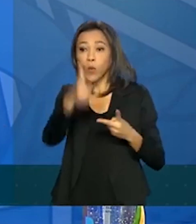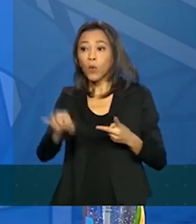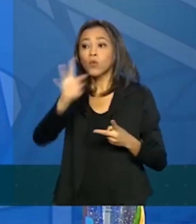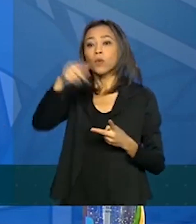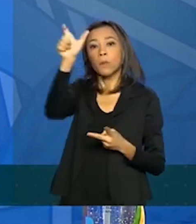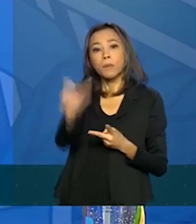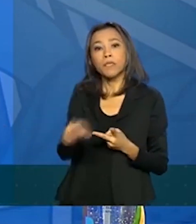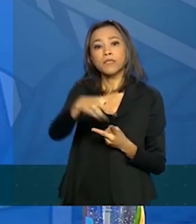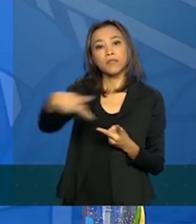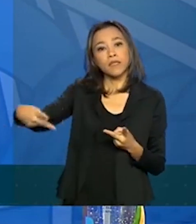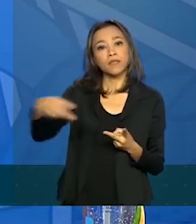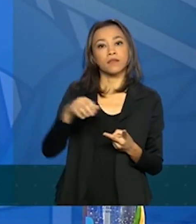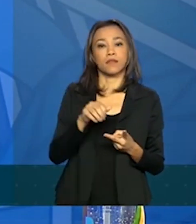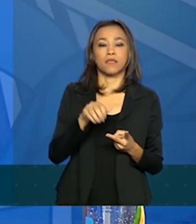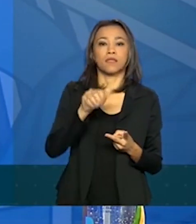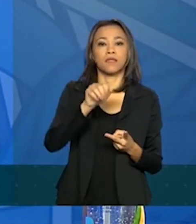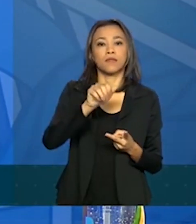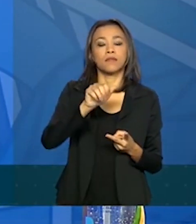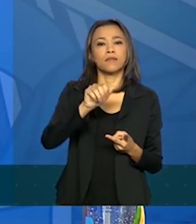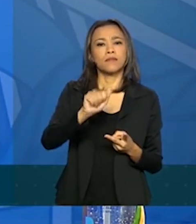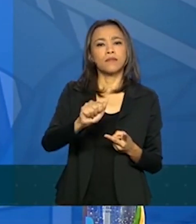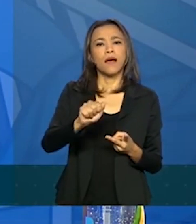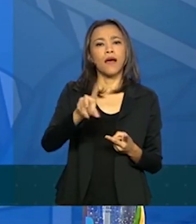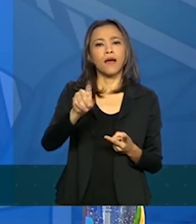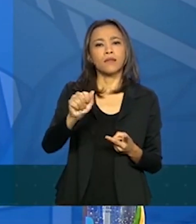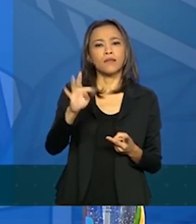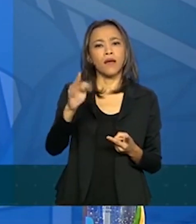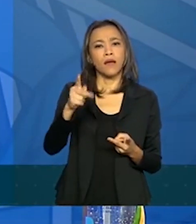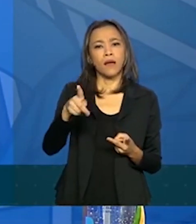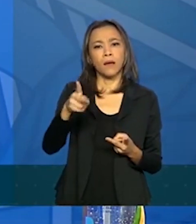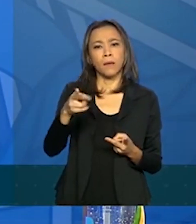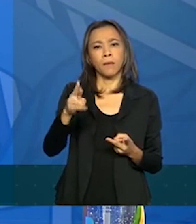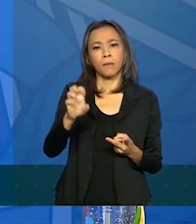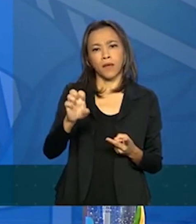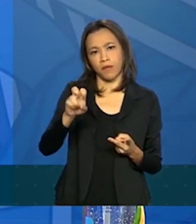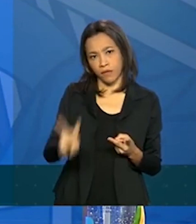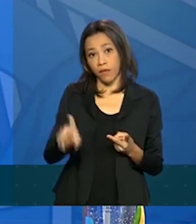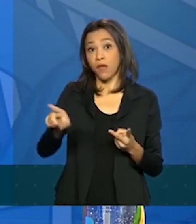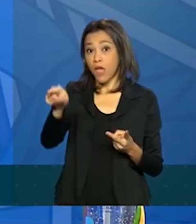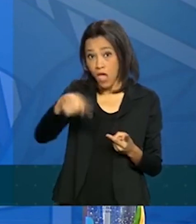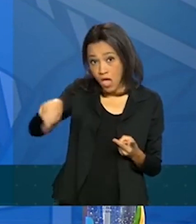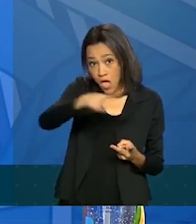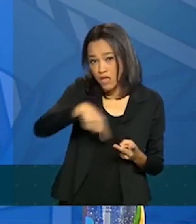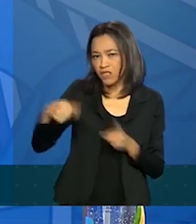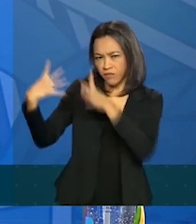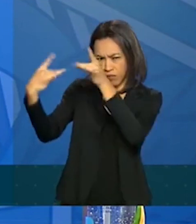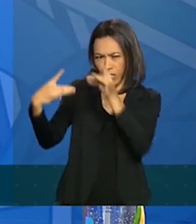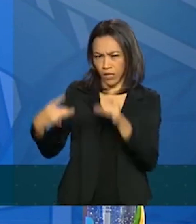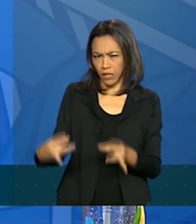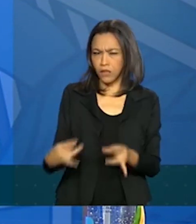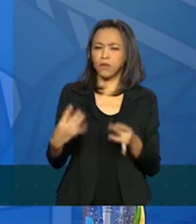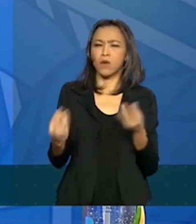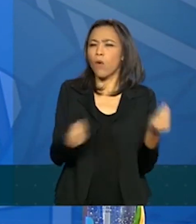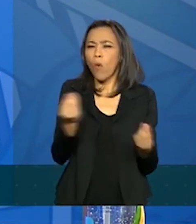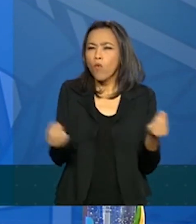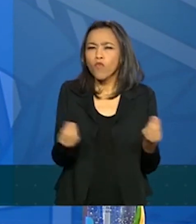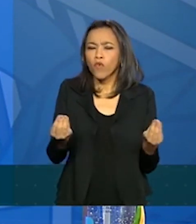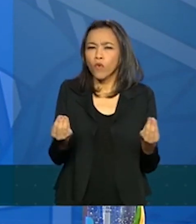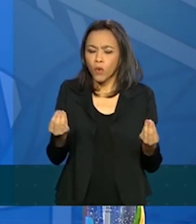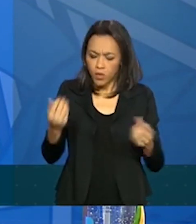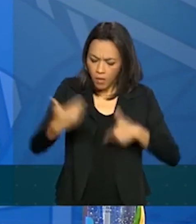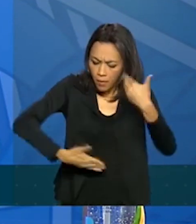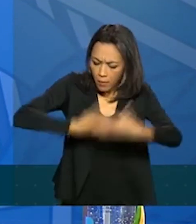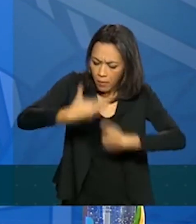o Canuto, vão apresentar a todos vocês aí o detalhamento técnico das